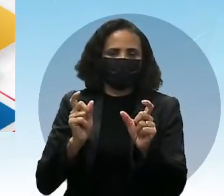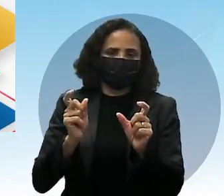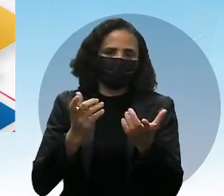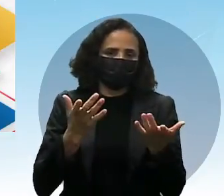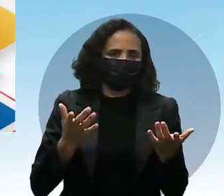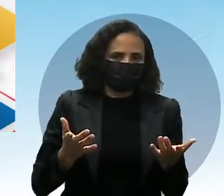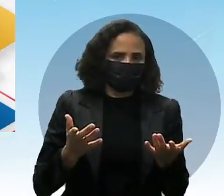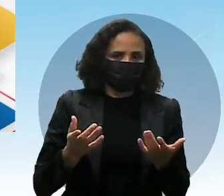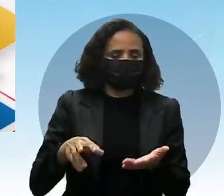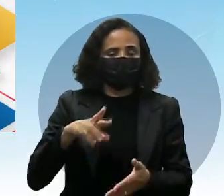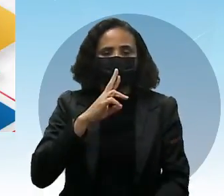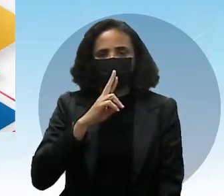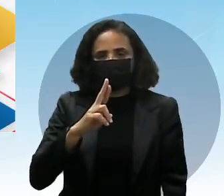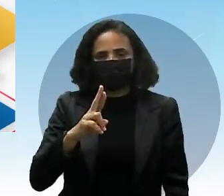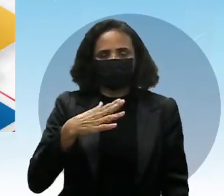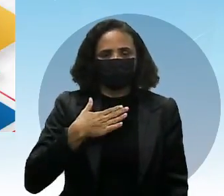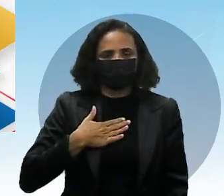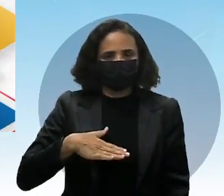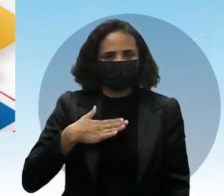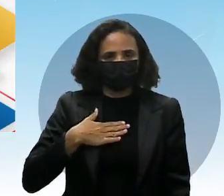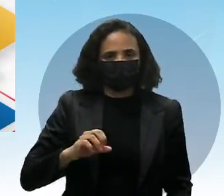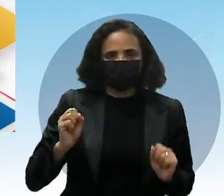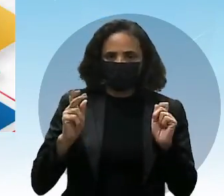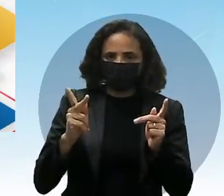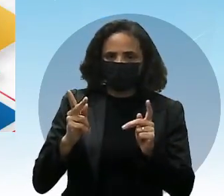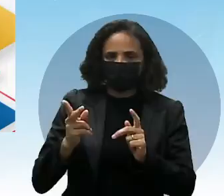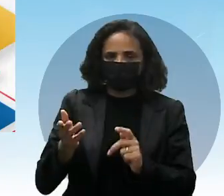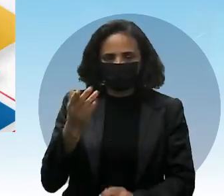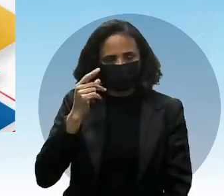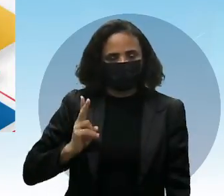tranquilamente. Ok? Let's go.